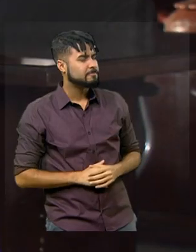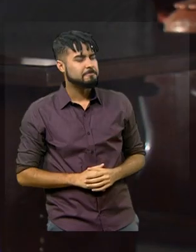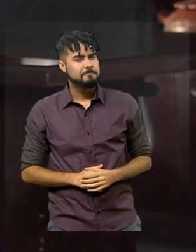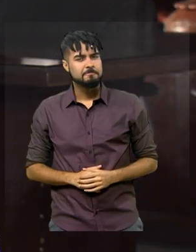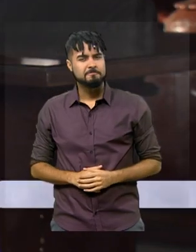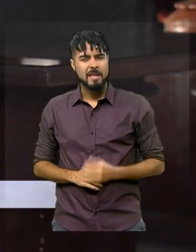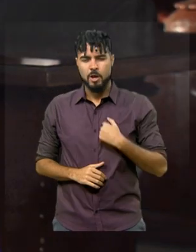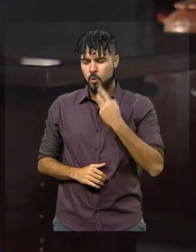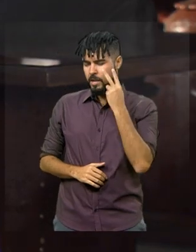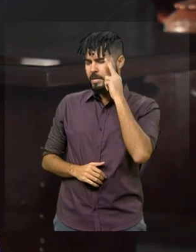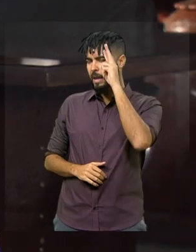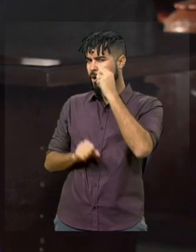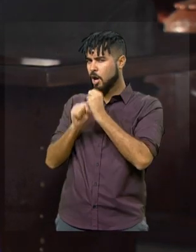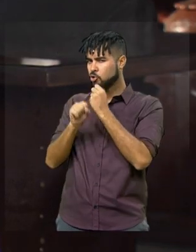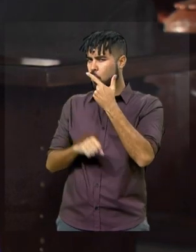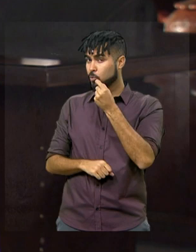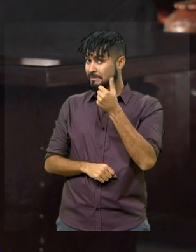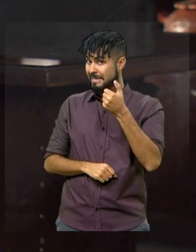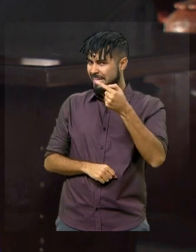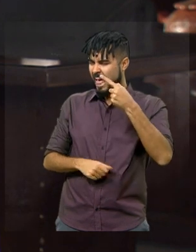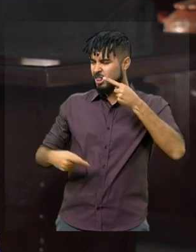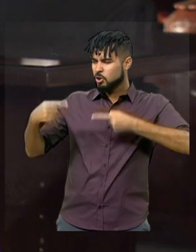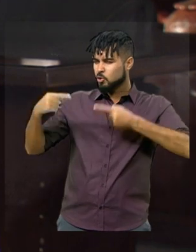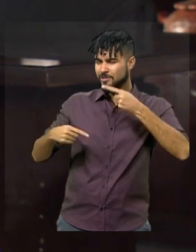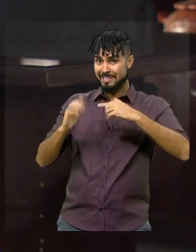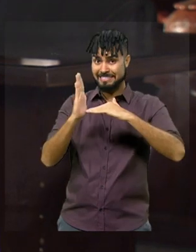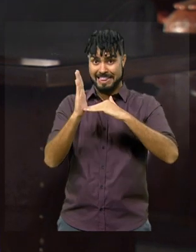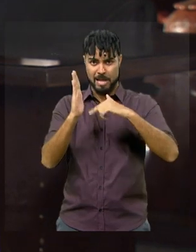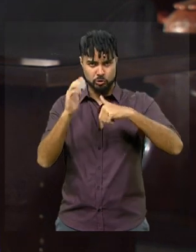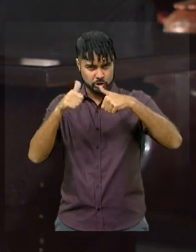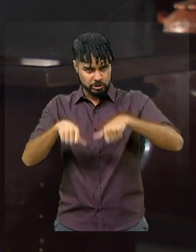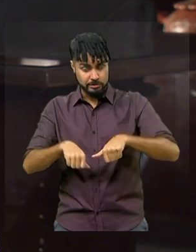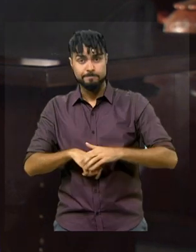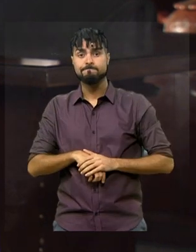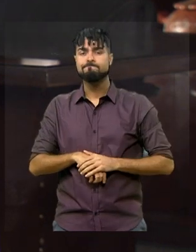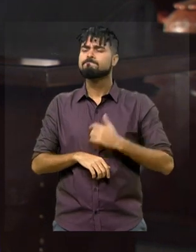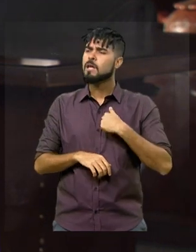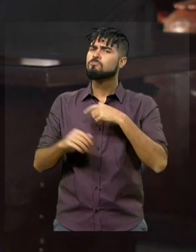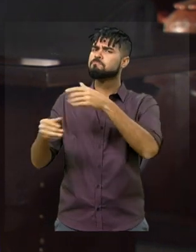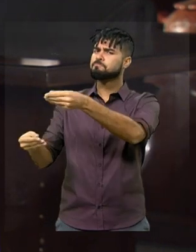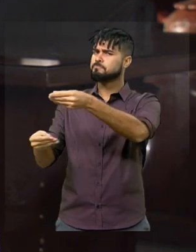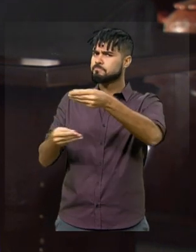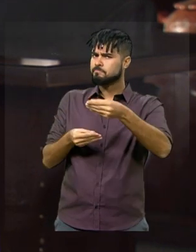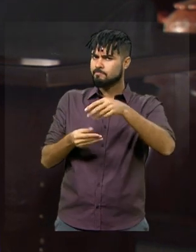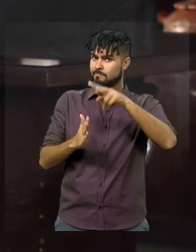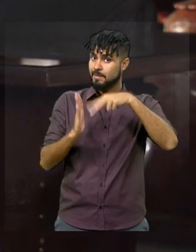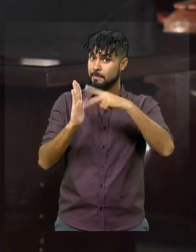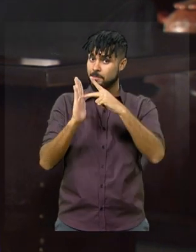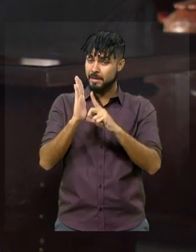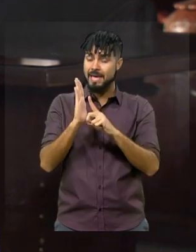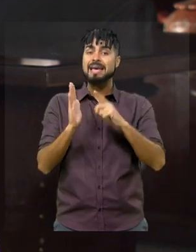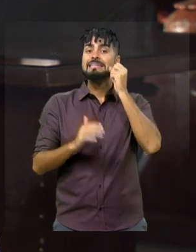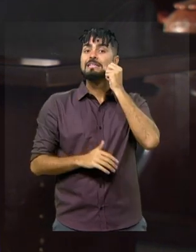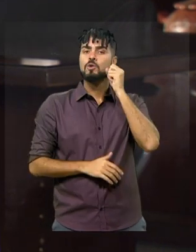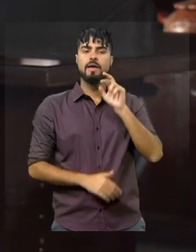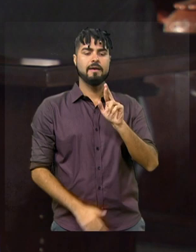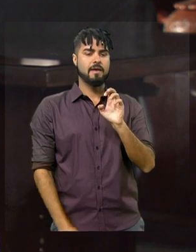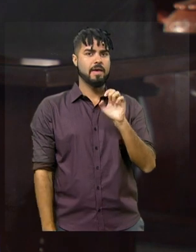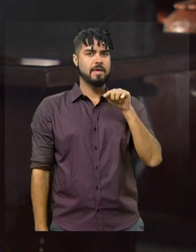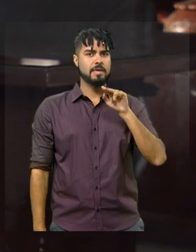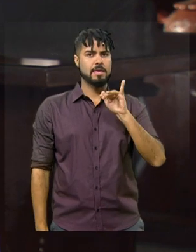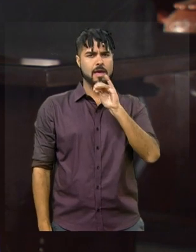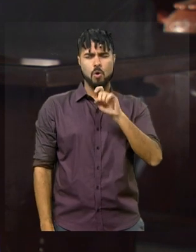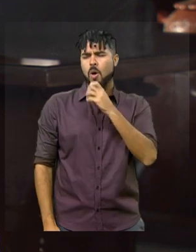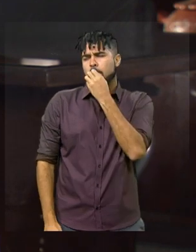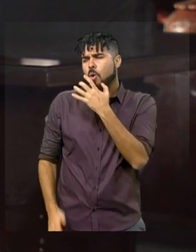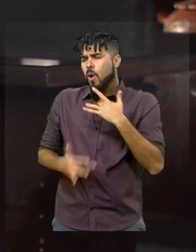Eu me lembro de 2017, dessa discussão aqui no Senado. E quando eu vi o projeto do senador Requião, com toda a boa intenção que eu